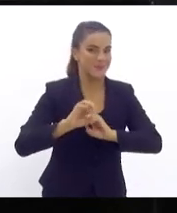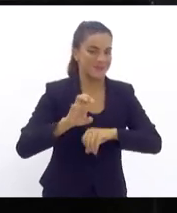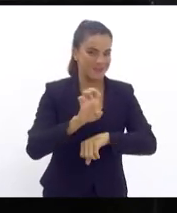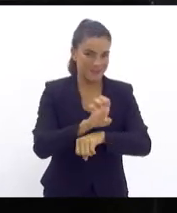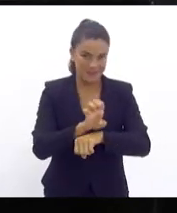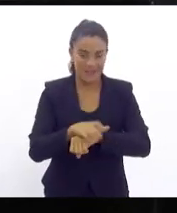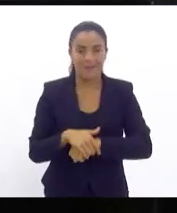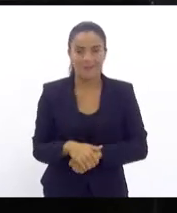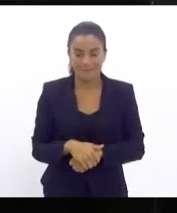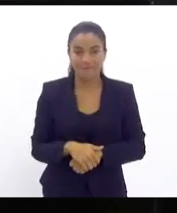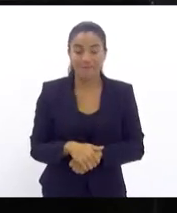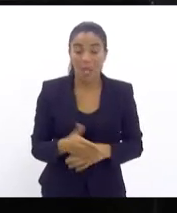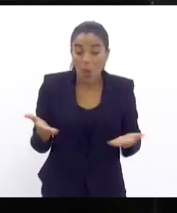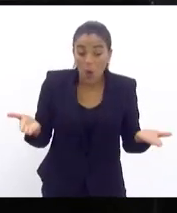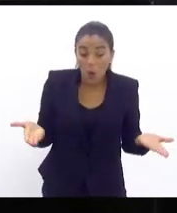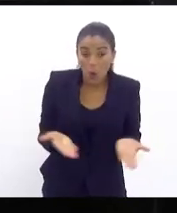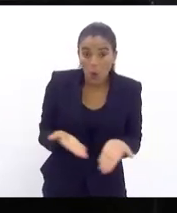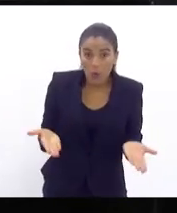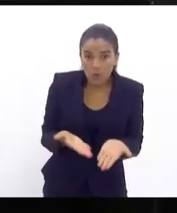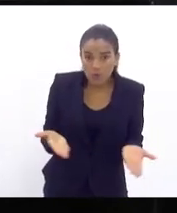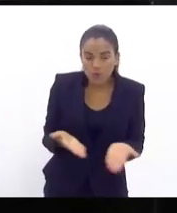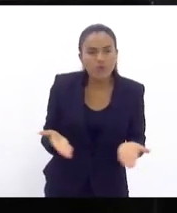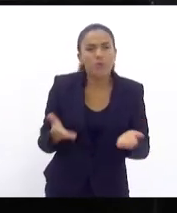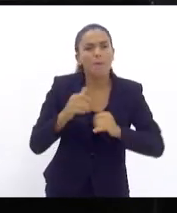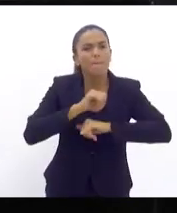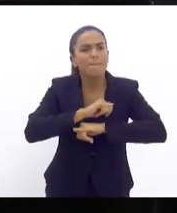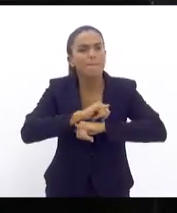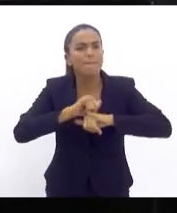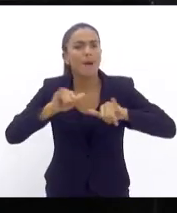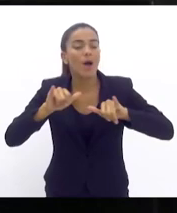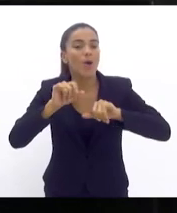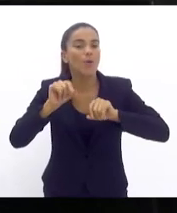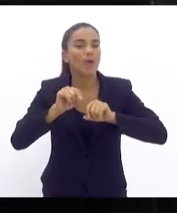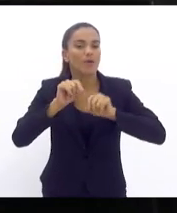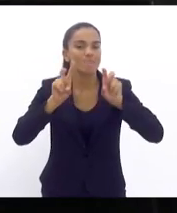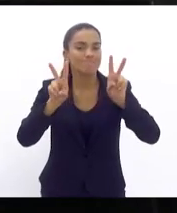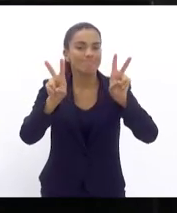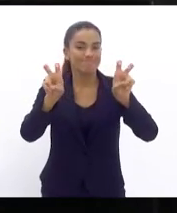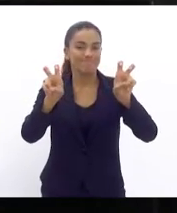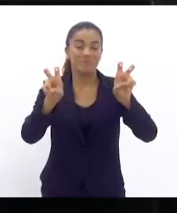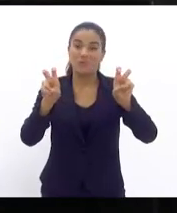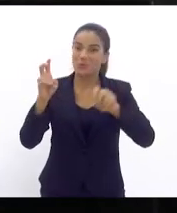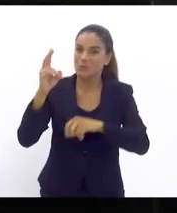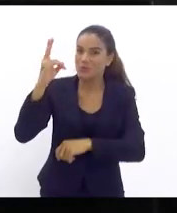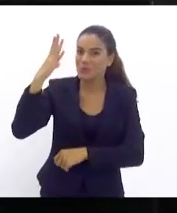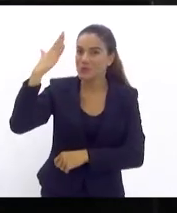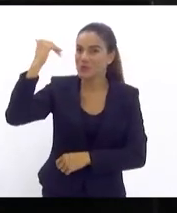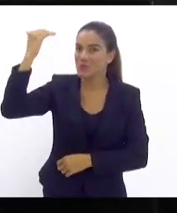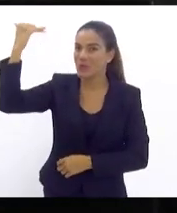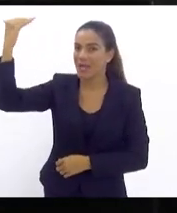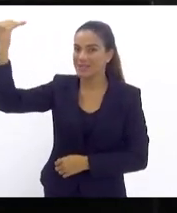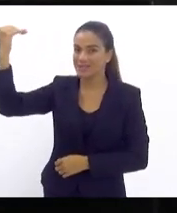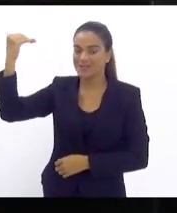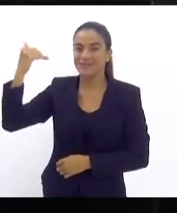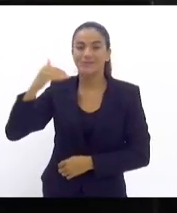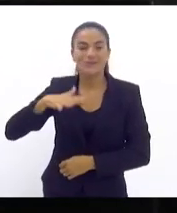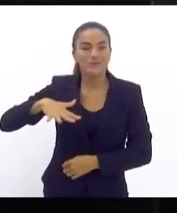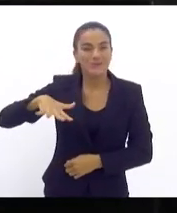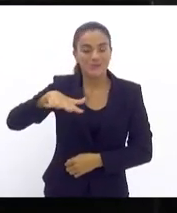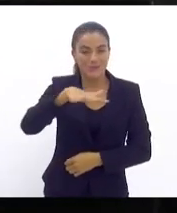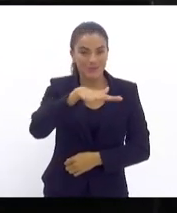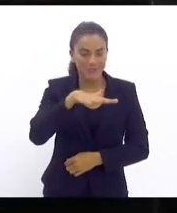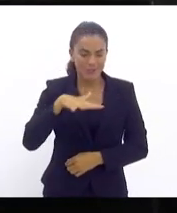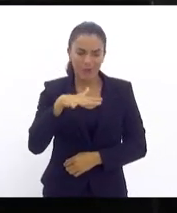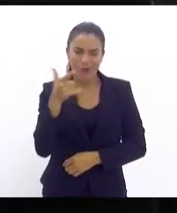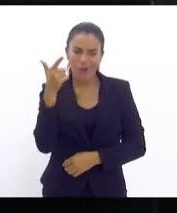Mas hoje, venho aqui falar de um caso de sucesso, de situações em que a gente